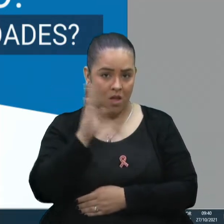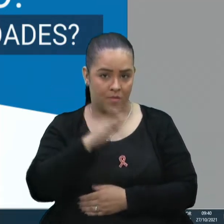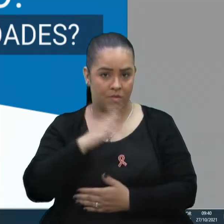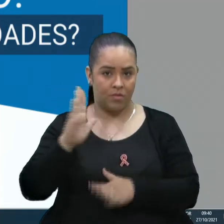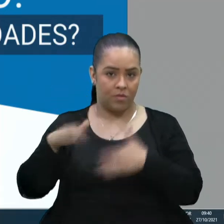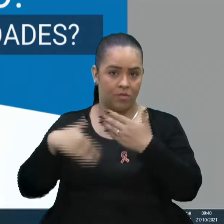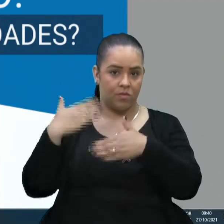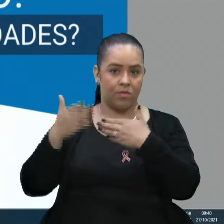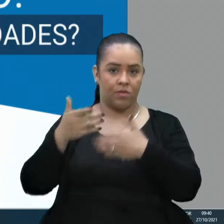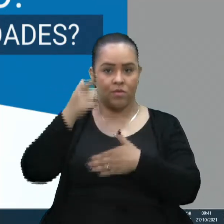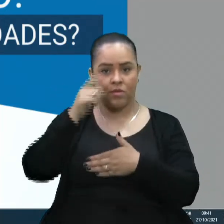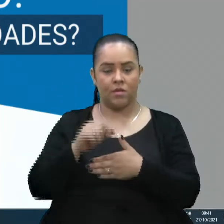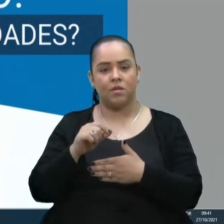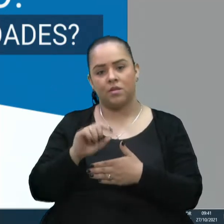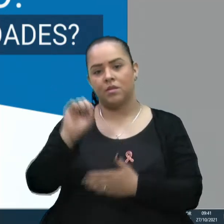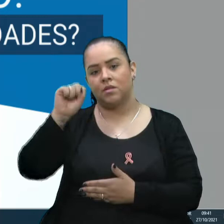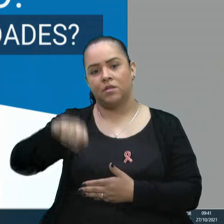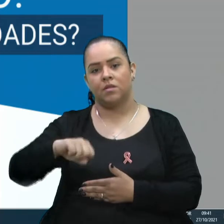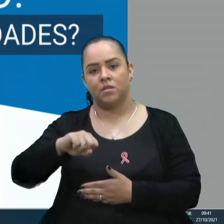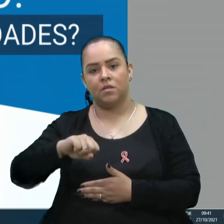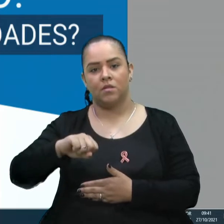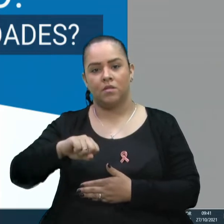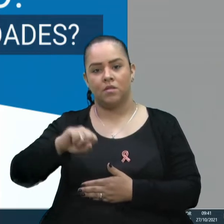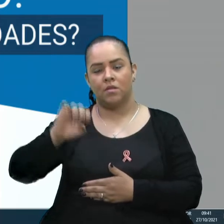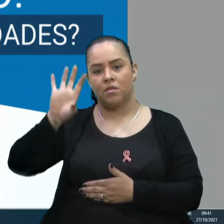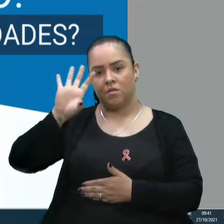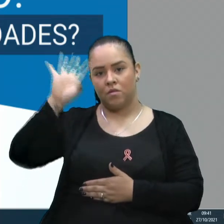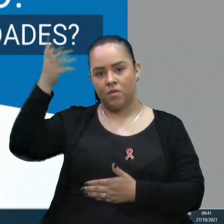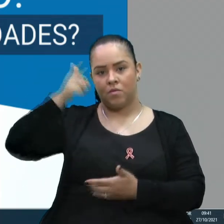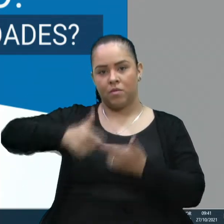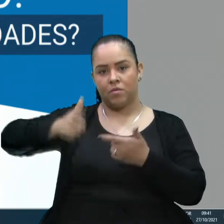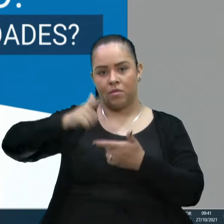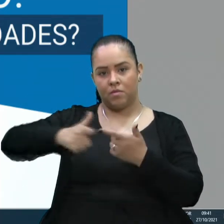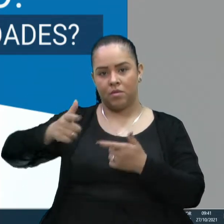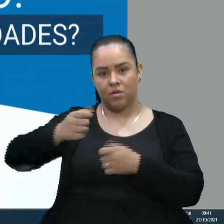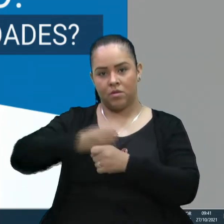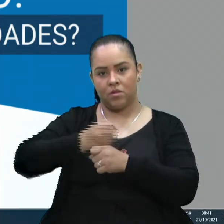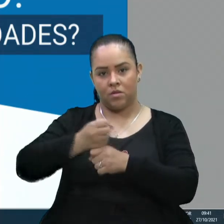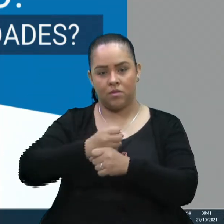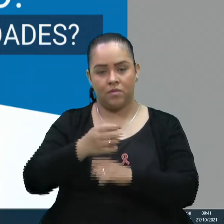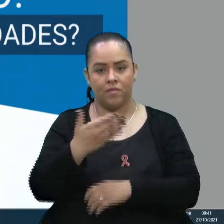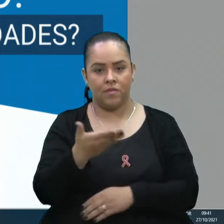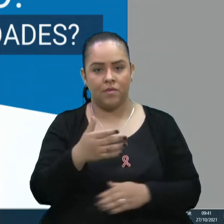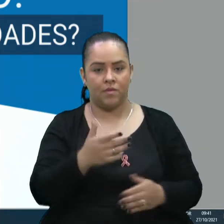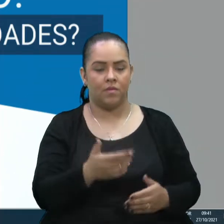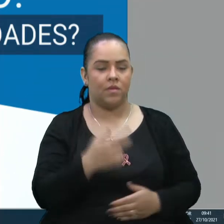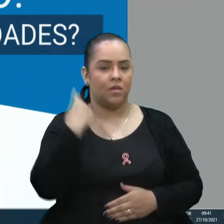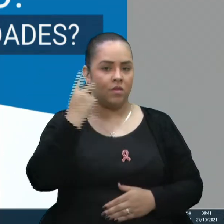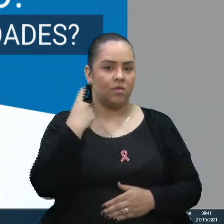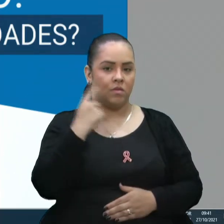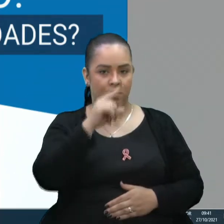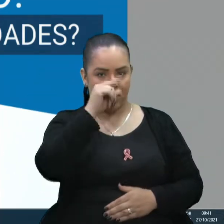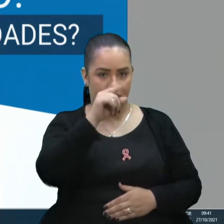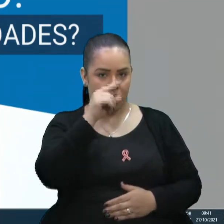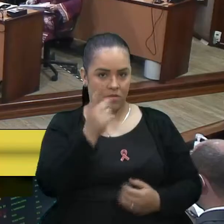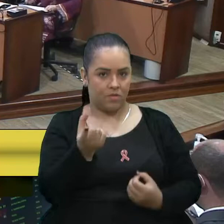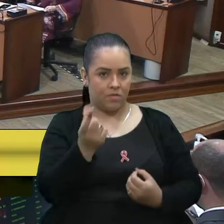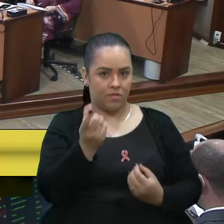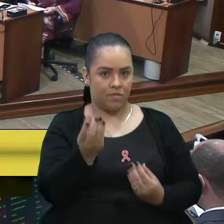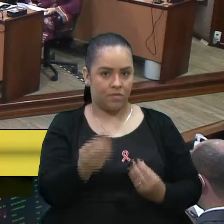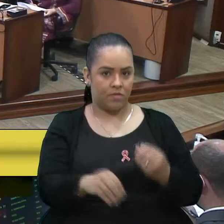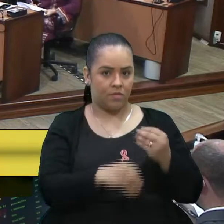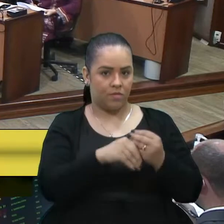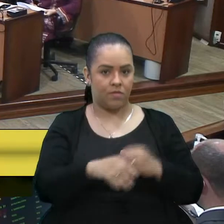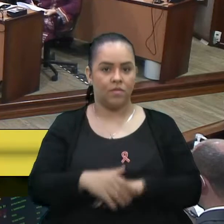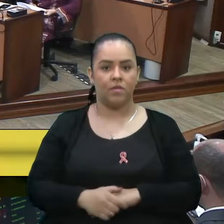poder que assim seja sanado esse problema que vem há muitos anos. Sua parte, vereador Frentinão. Vereador